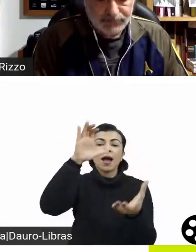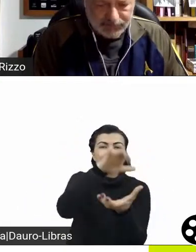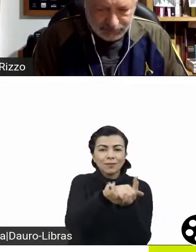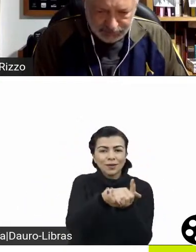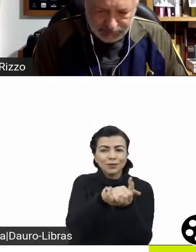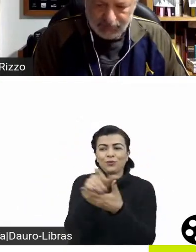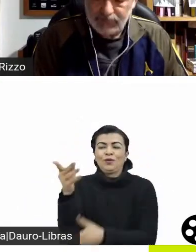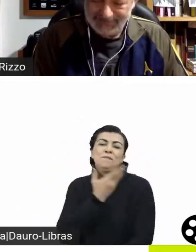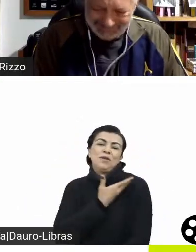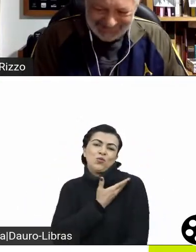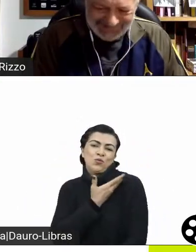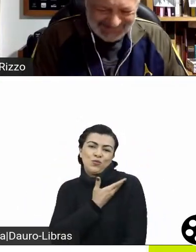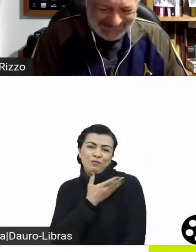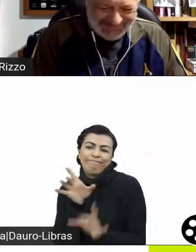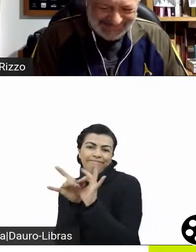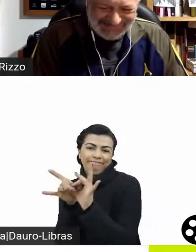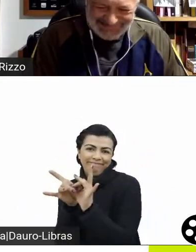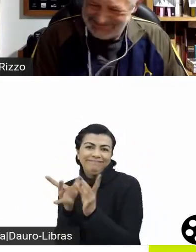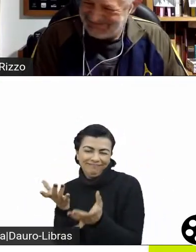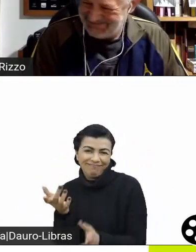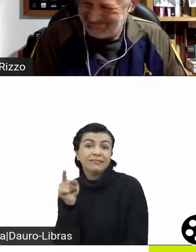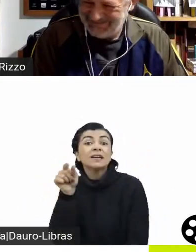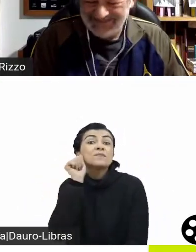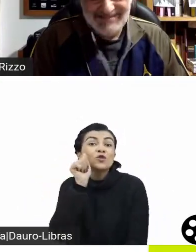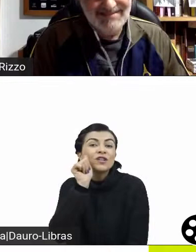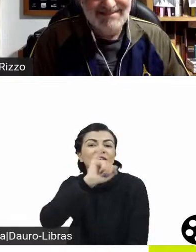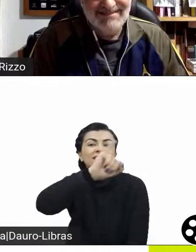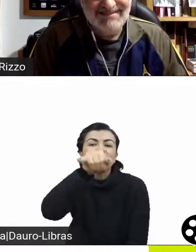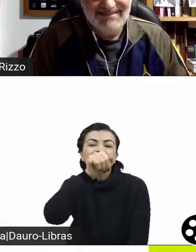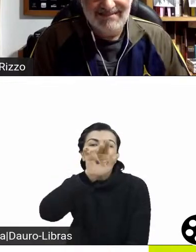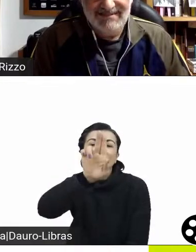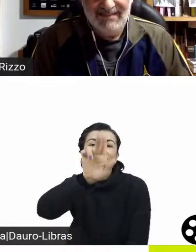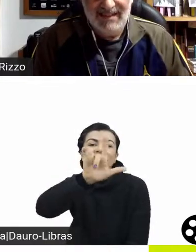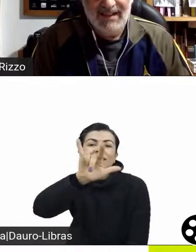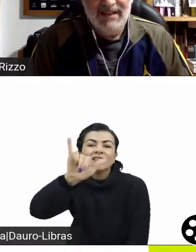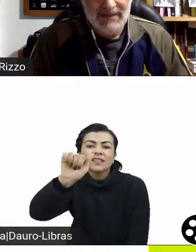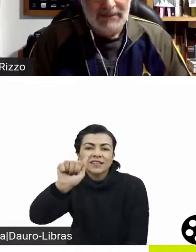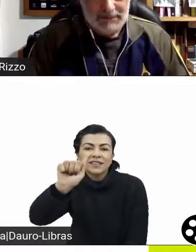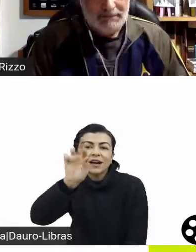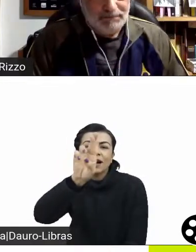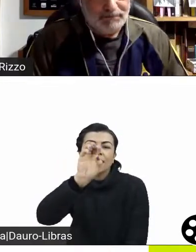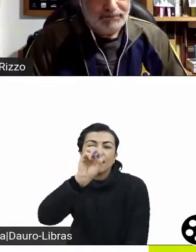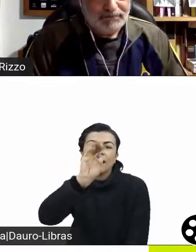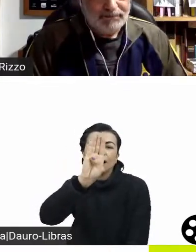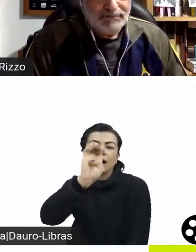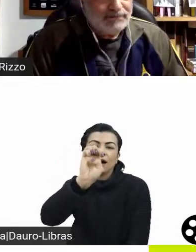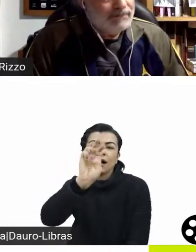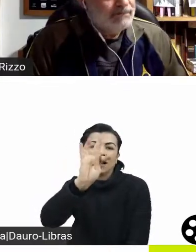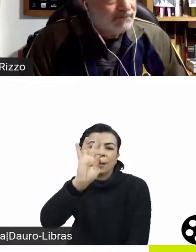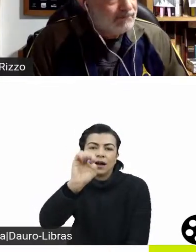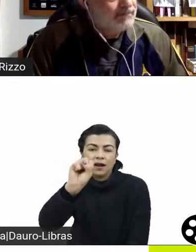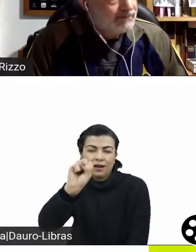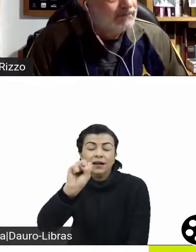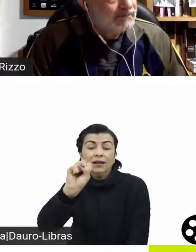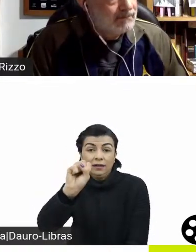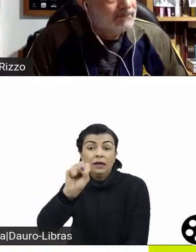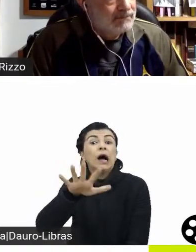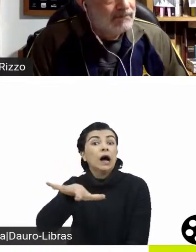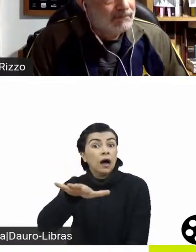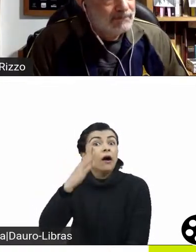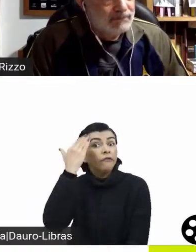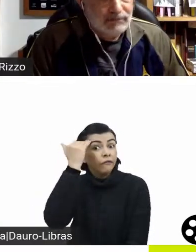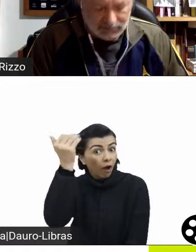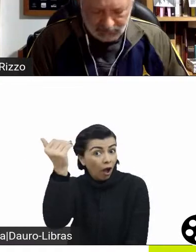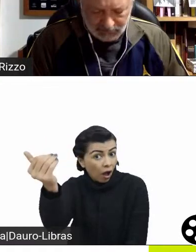um clássico também da comédia romântica, e aí já é um filme para Hollywood, já é um filme de Hollywood, porque já tem uma estrutura muito maior,